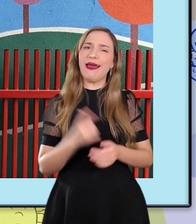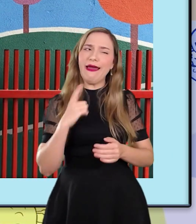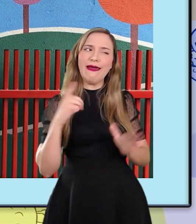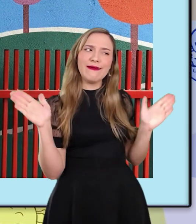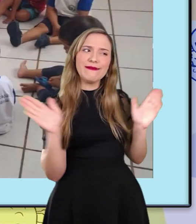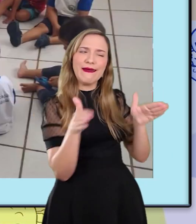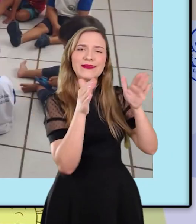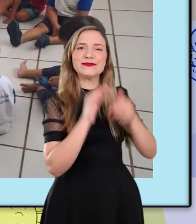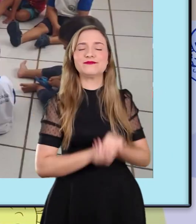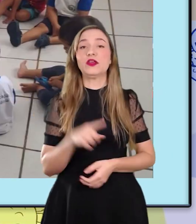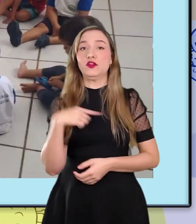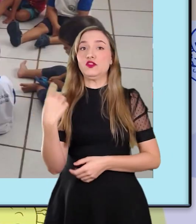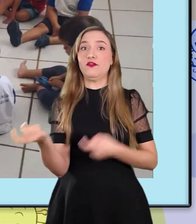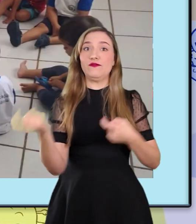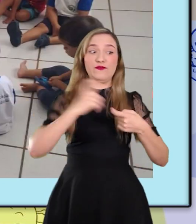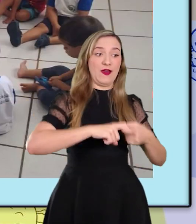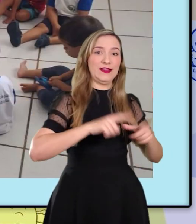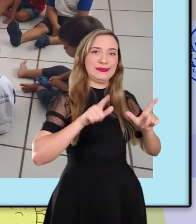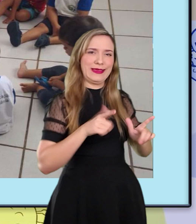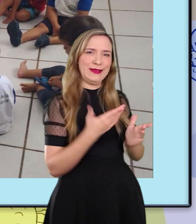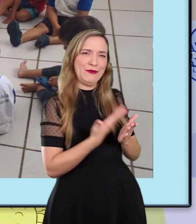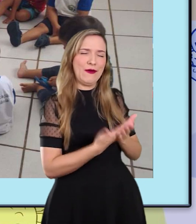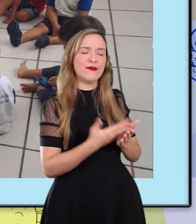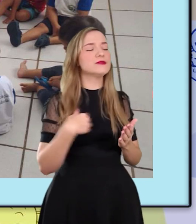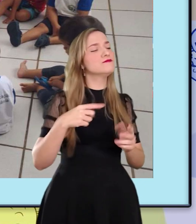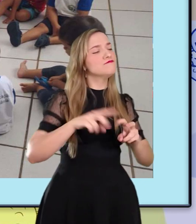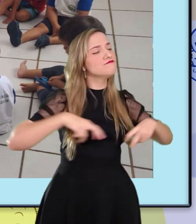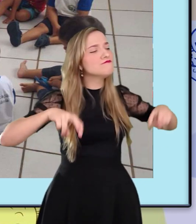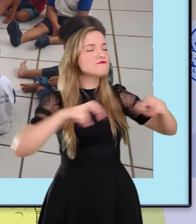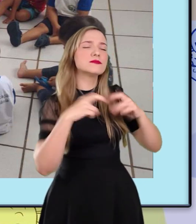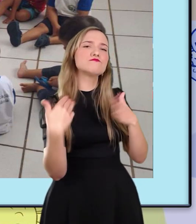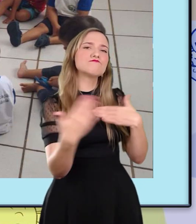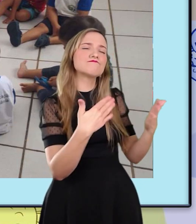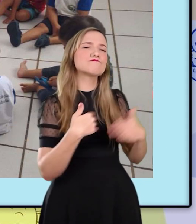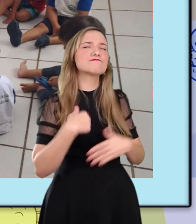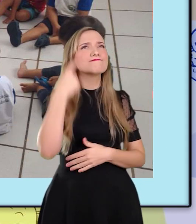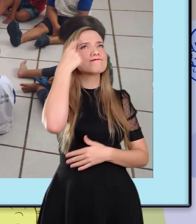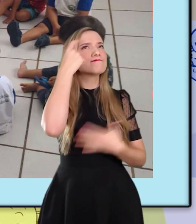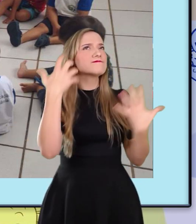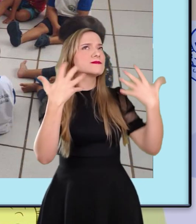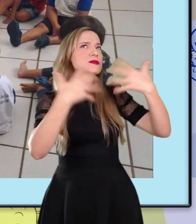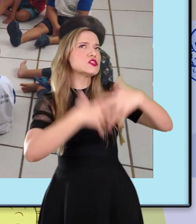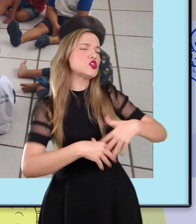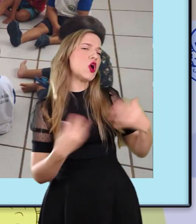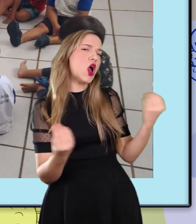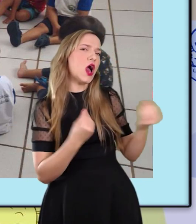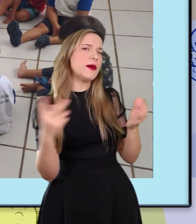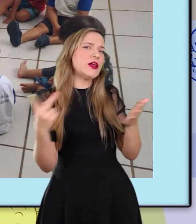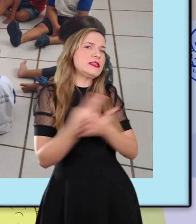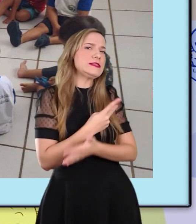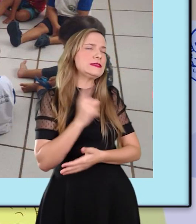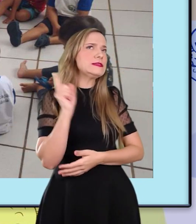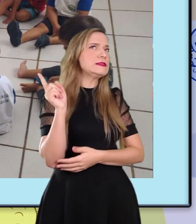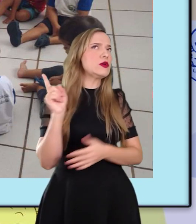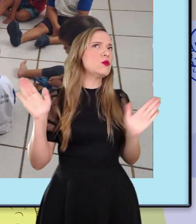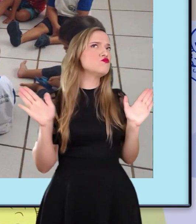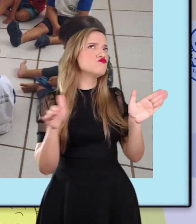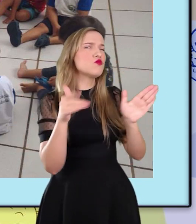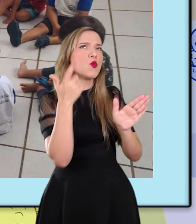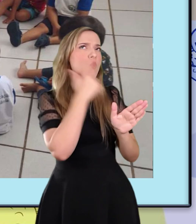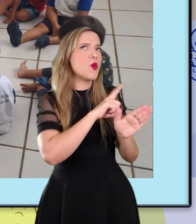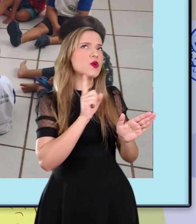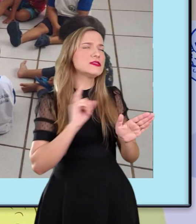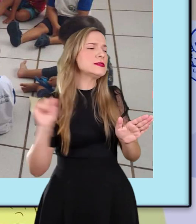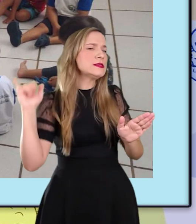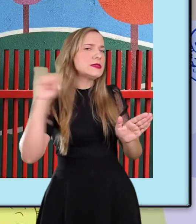retornamos para o agrupamento. E em rodo de conversa, começamos a pensar. O que aconteceu? Ah,